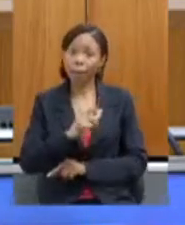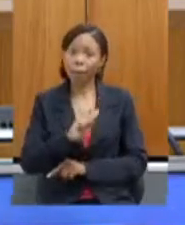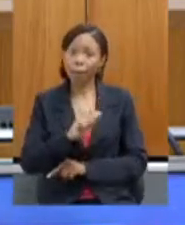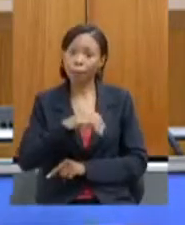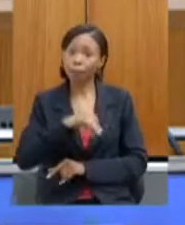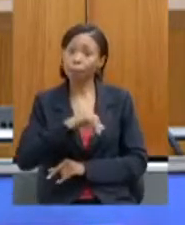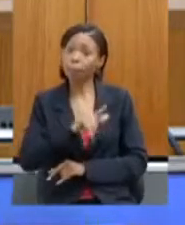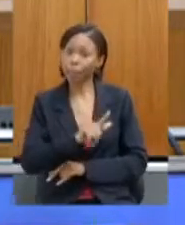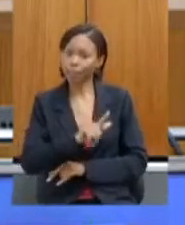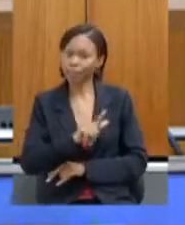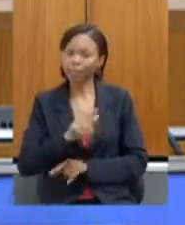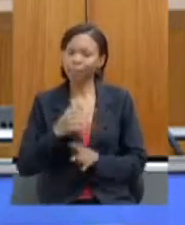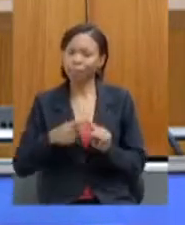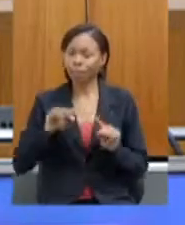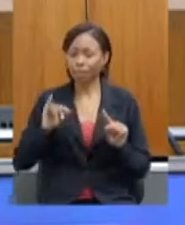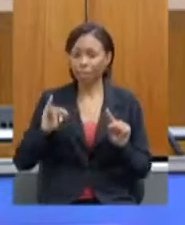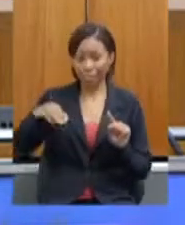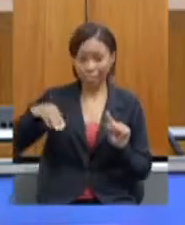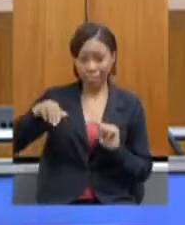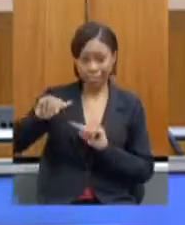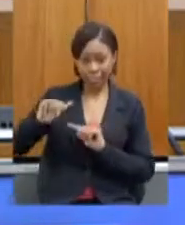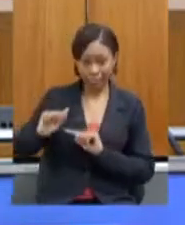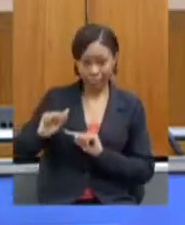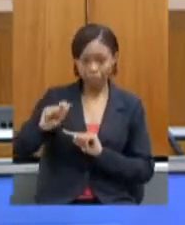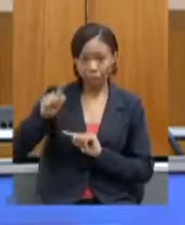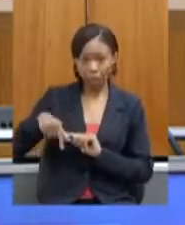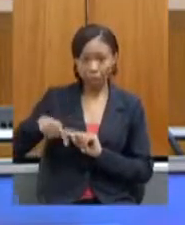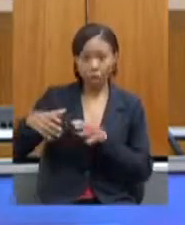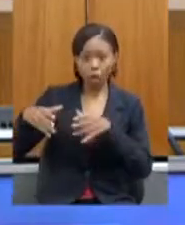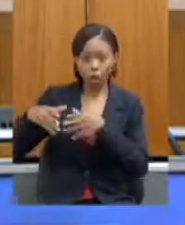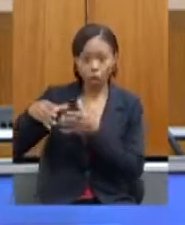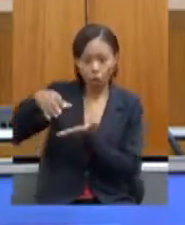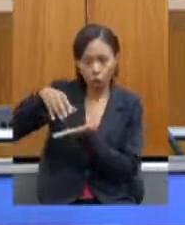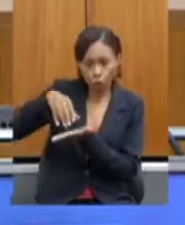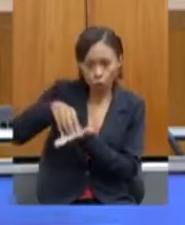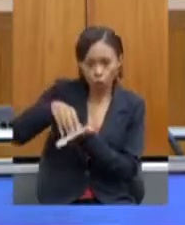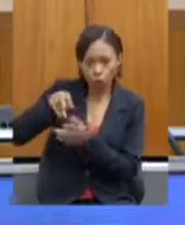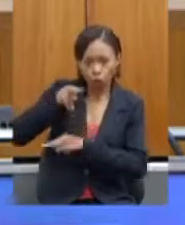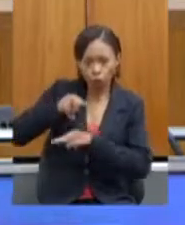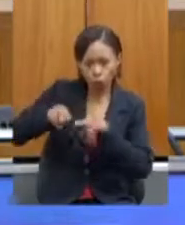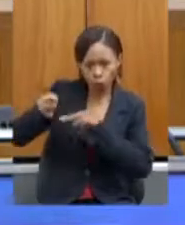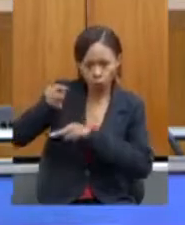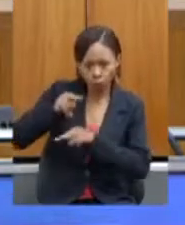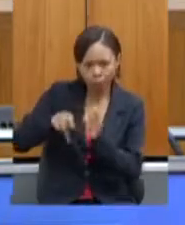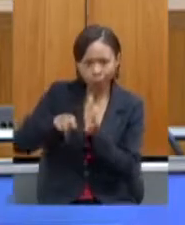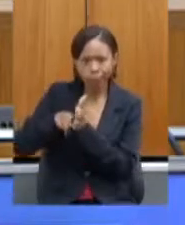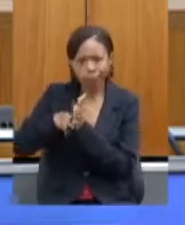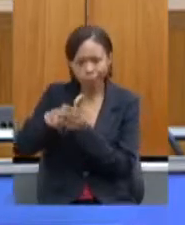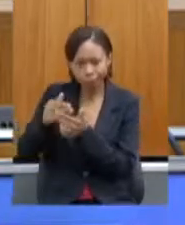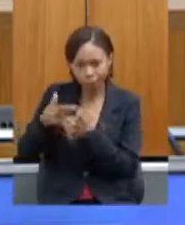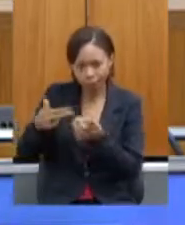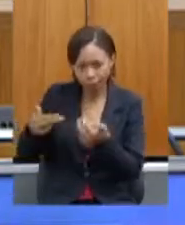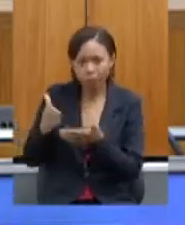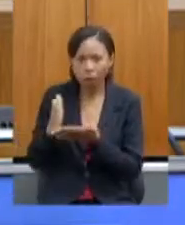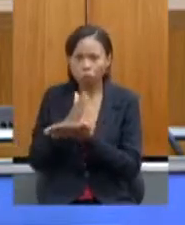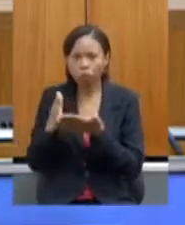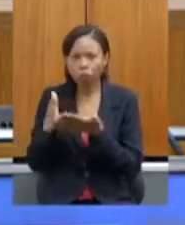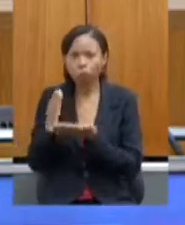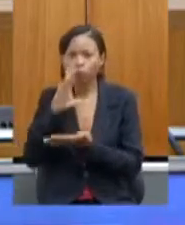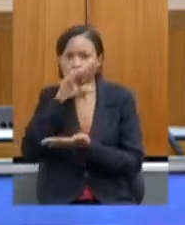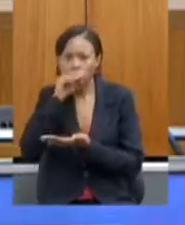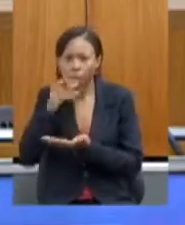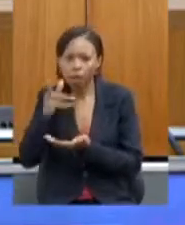claro o IMA é nosso órgão de inspeção alguns funcionários em função de como auditores